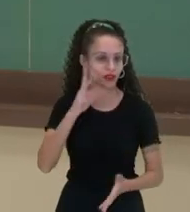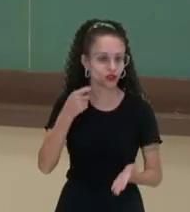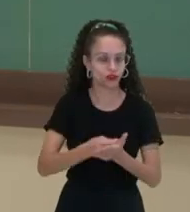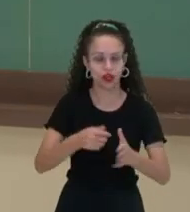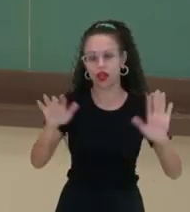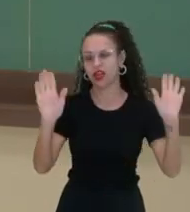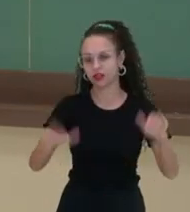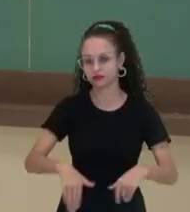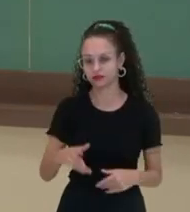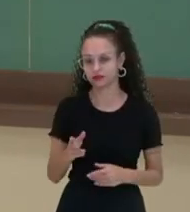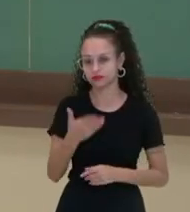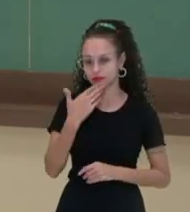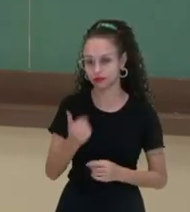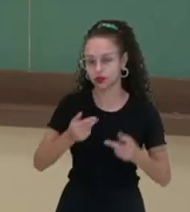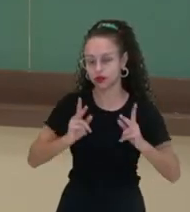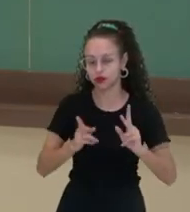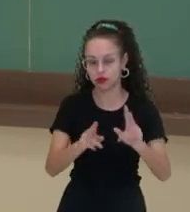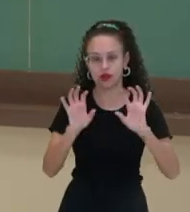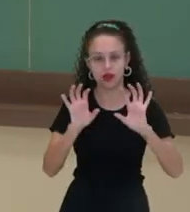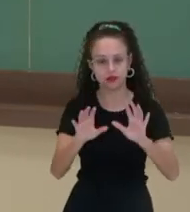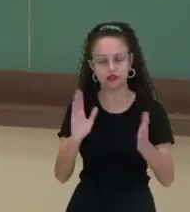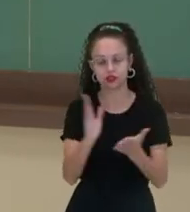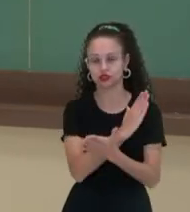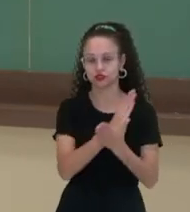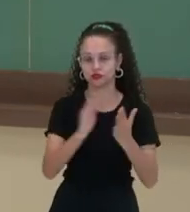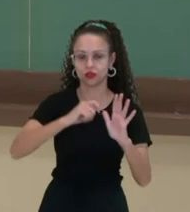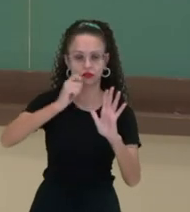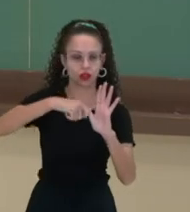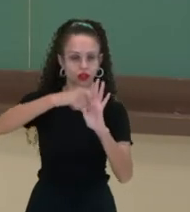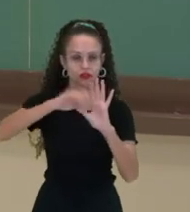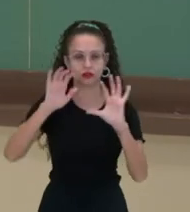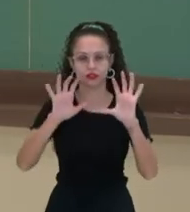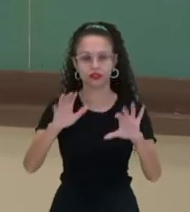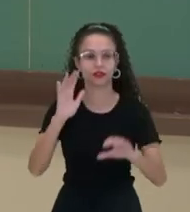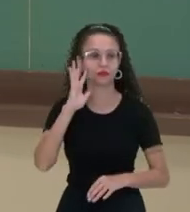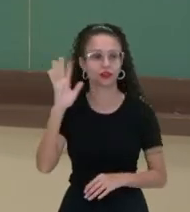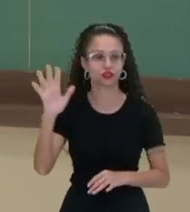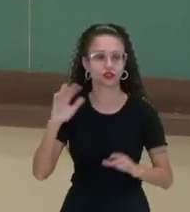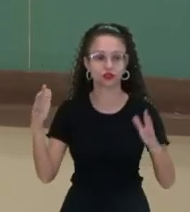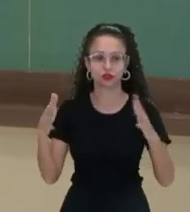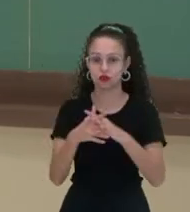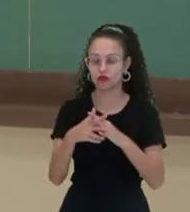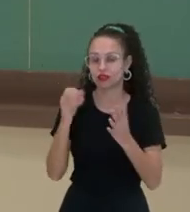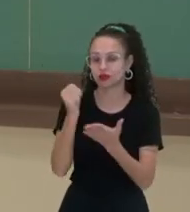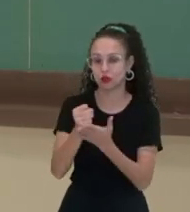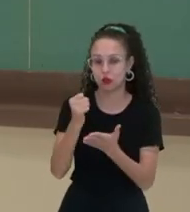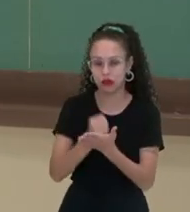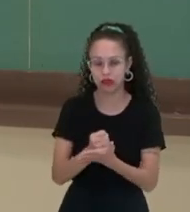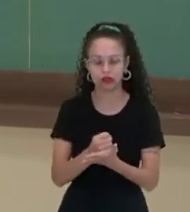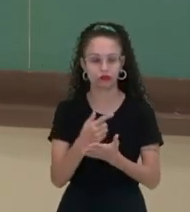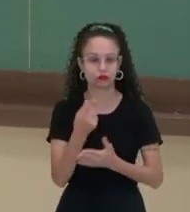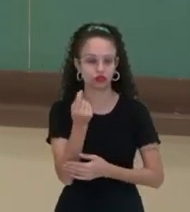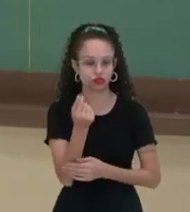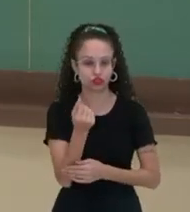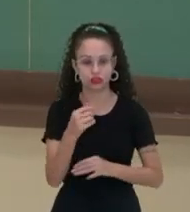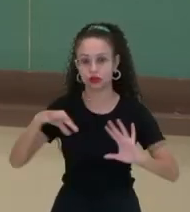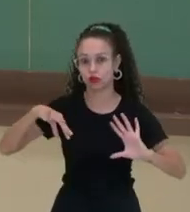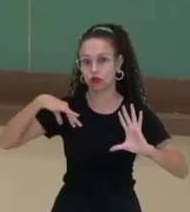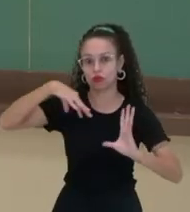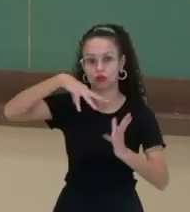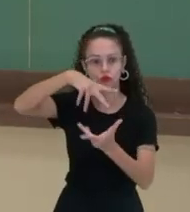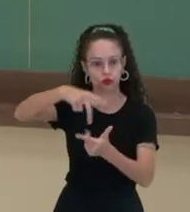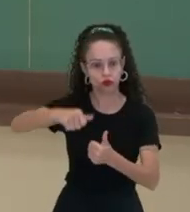achar melhor que mantesse a divisão do calendário gregoriano. Imagine o caos que iria nos nossos documentos, a questão financeira, o mundo,